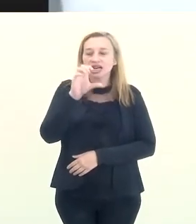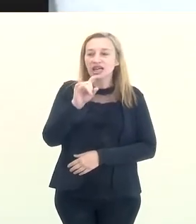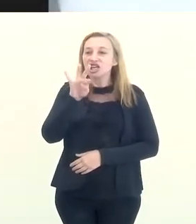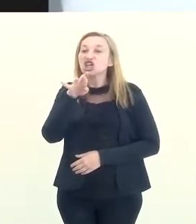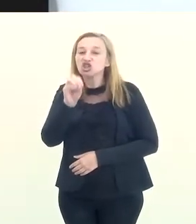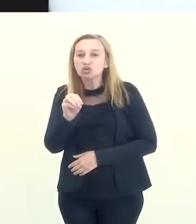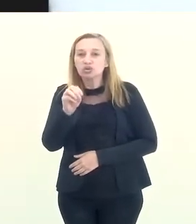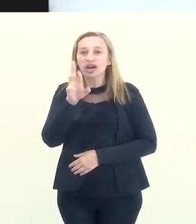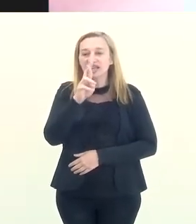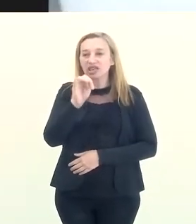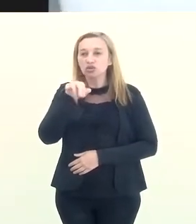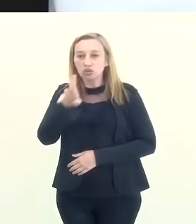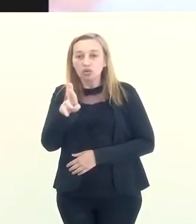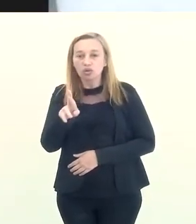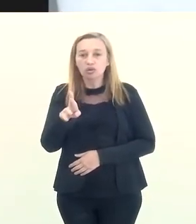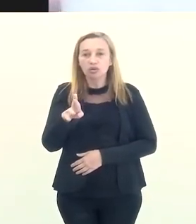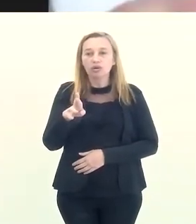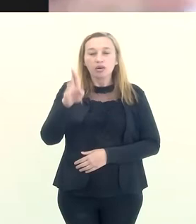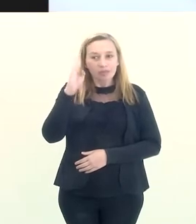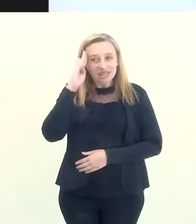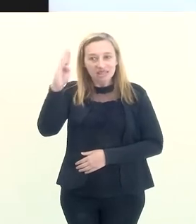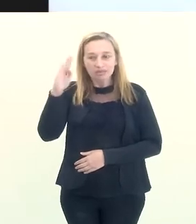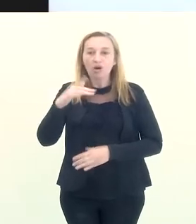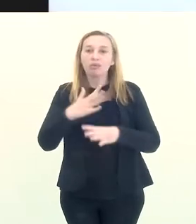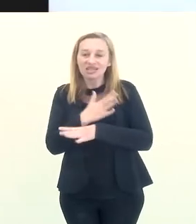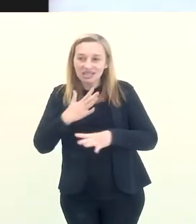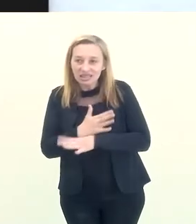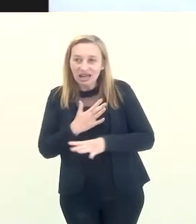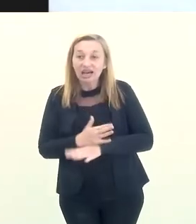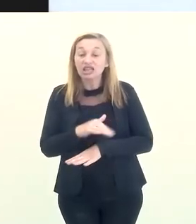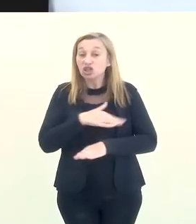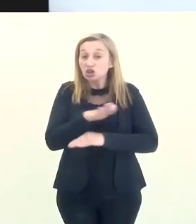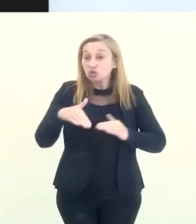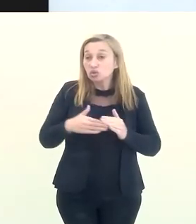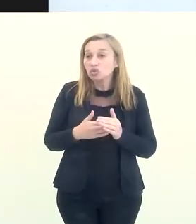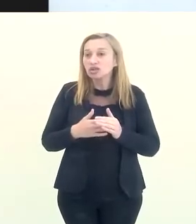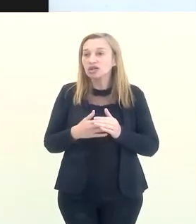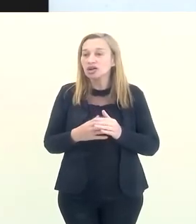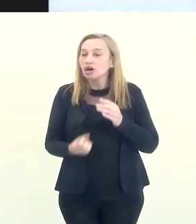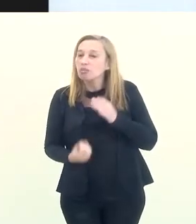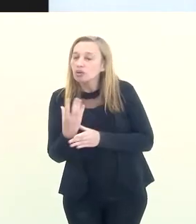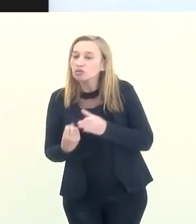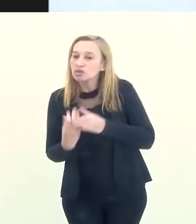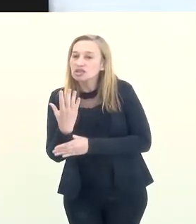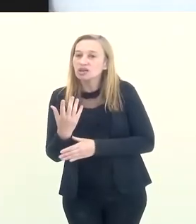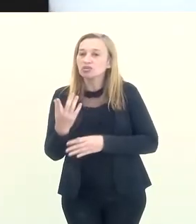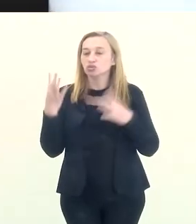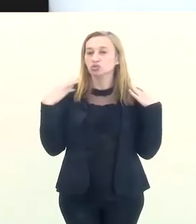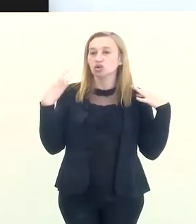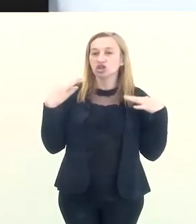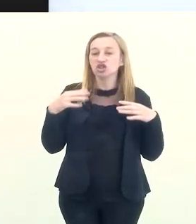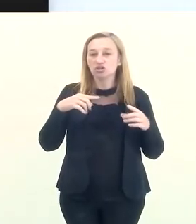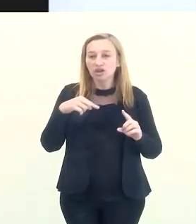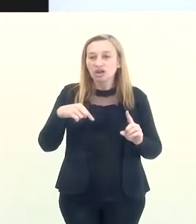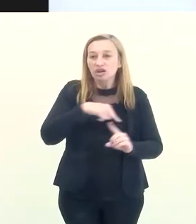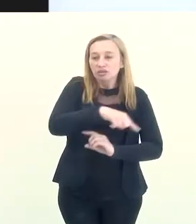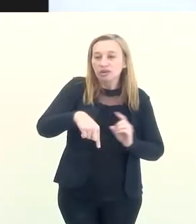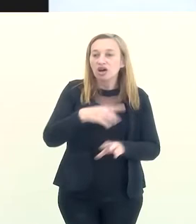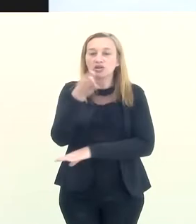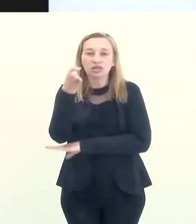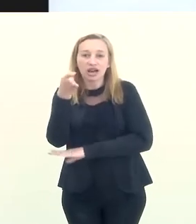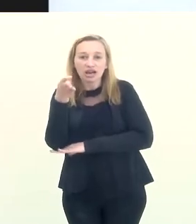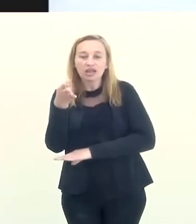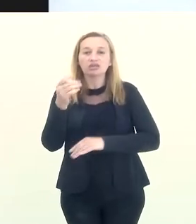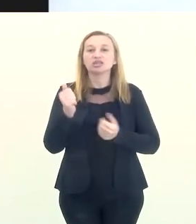Cristo Redentor, o Pão de Açúcar, são âncoras da cidade. E toda a cadeia produtiva do turismo gira em torno dessas âncoras.